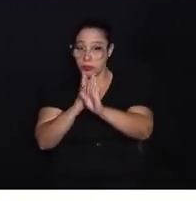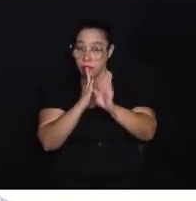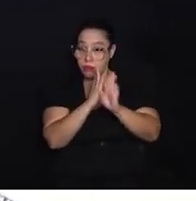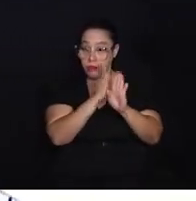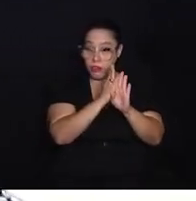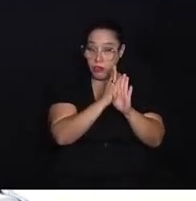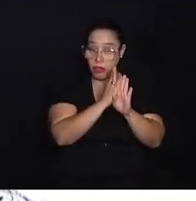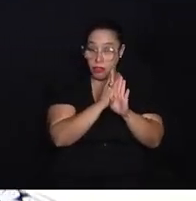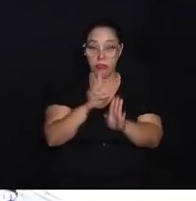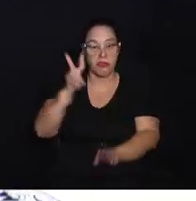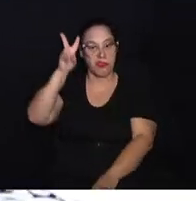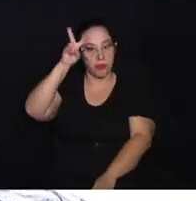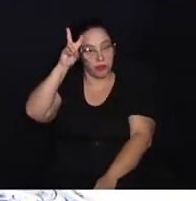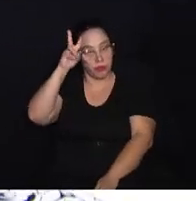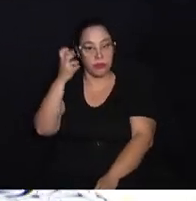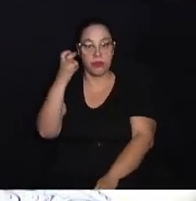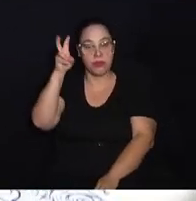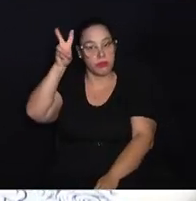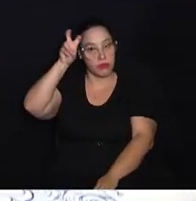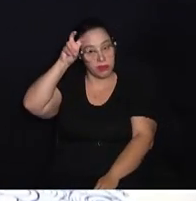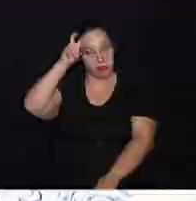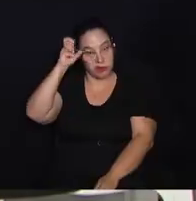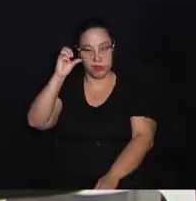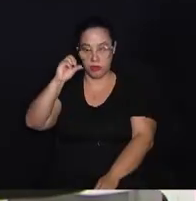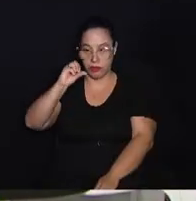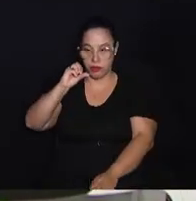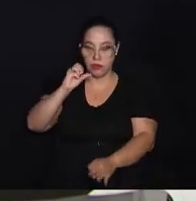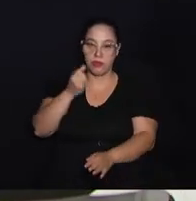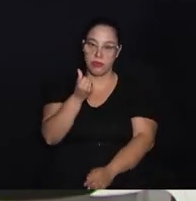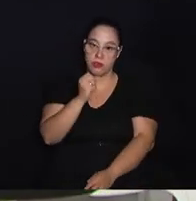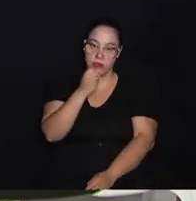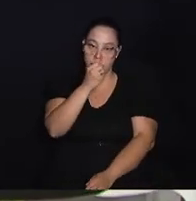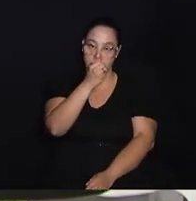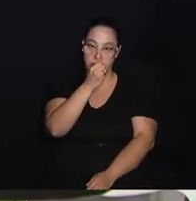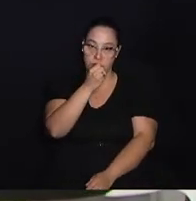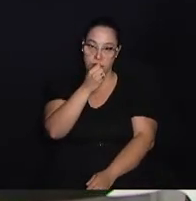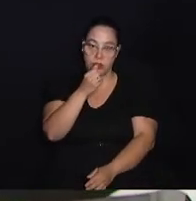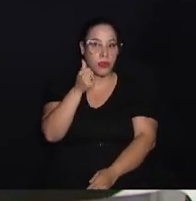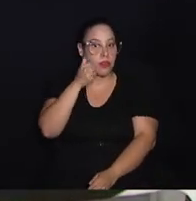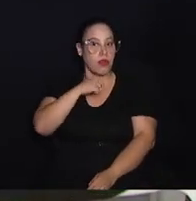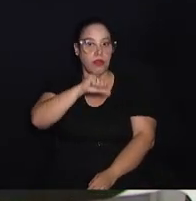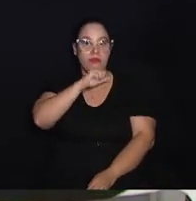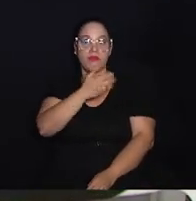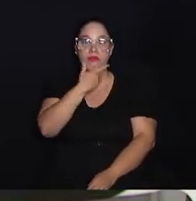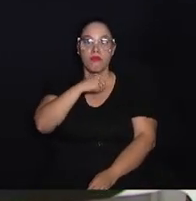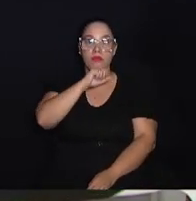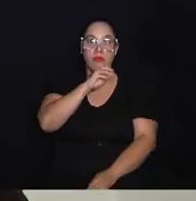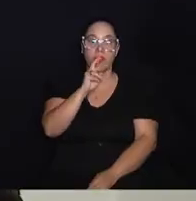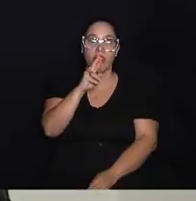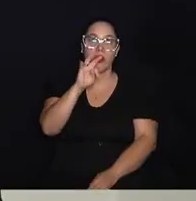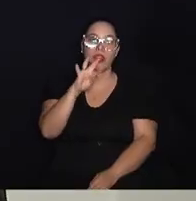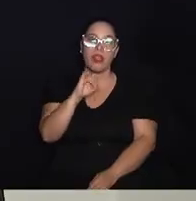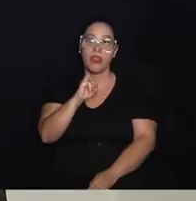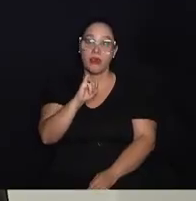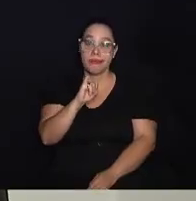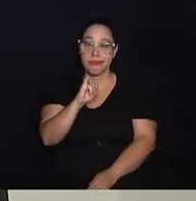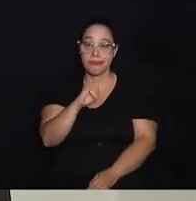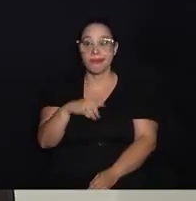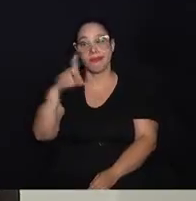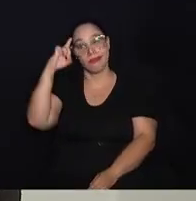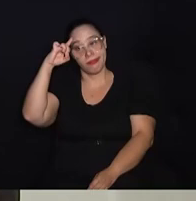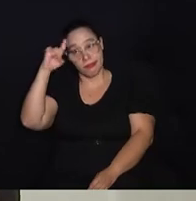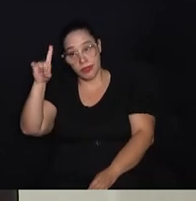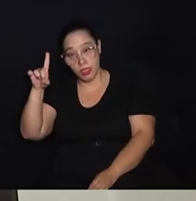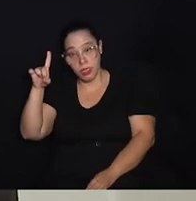sempre às segundas e quintas-feiras, das 9 às 11 horas, na sala das mães da UTI pediátrica. E a cada dia